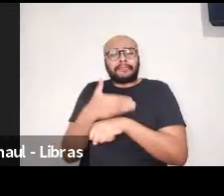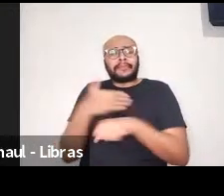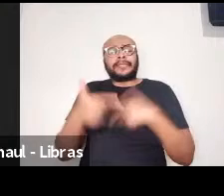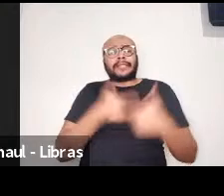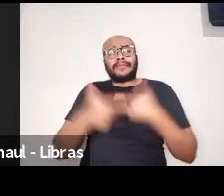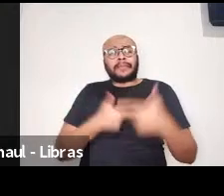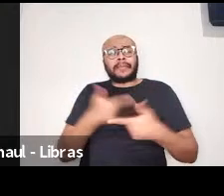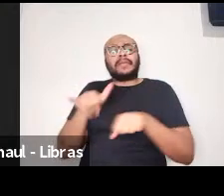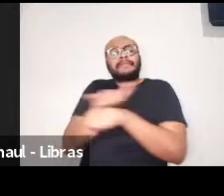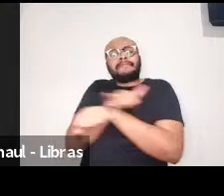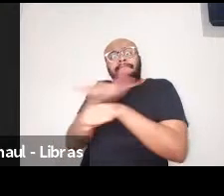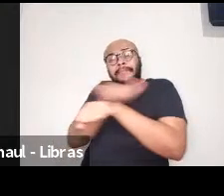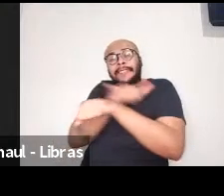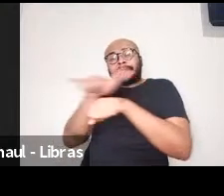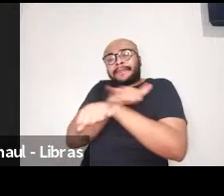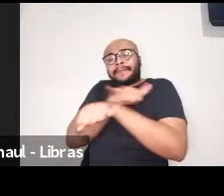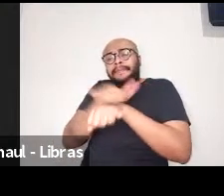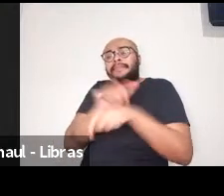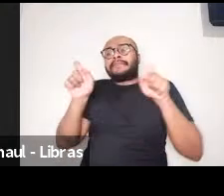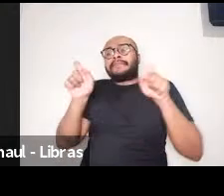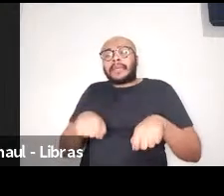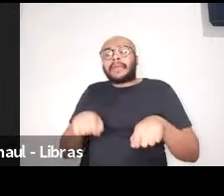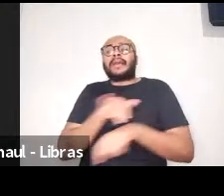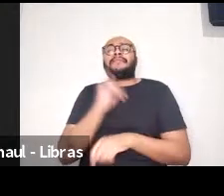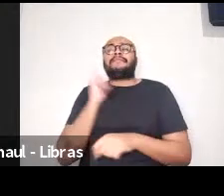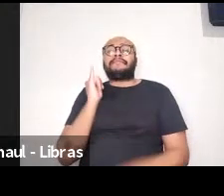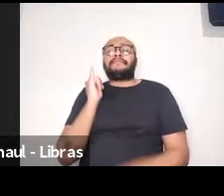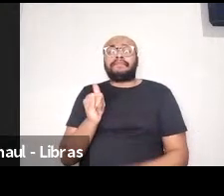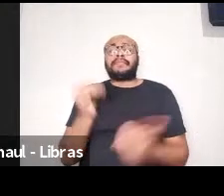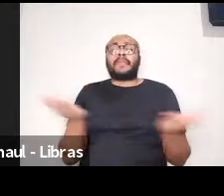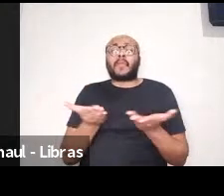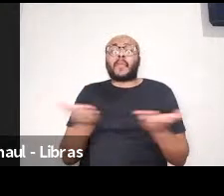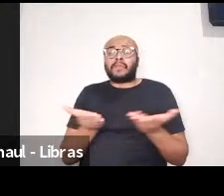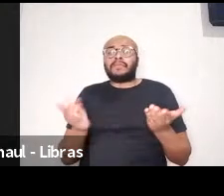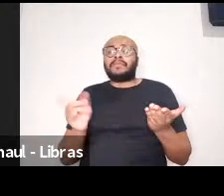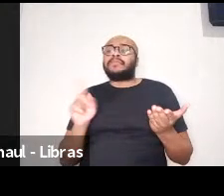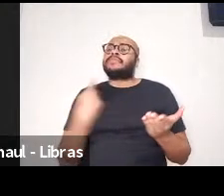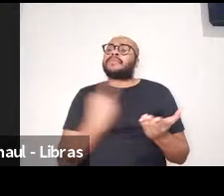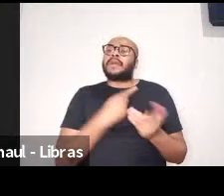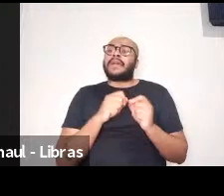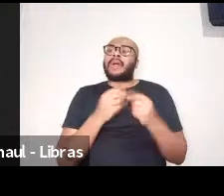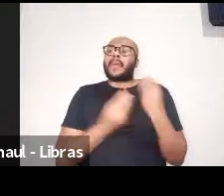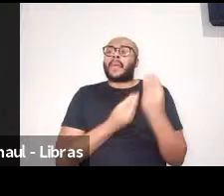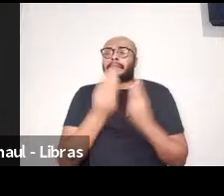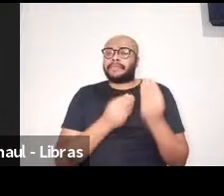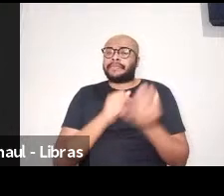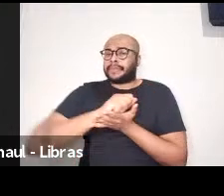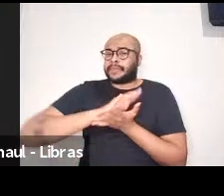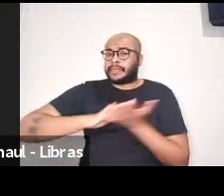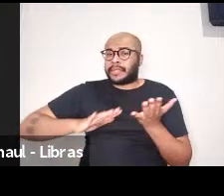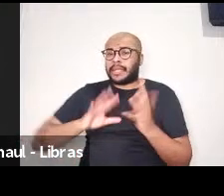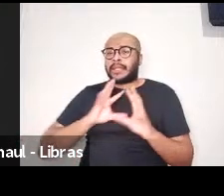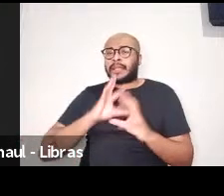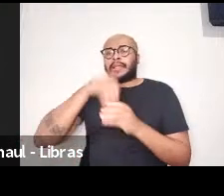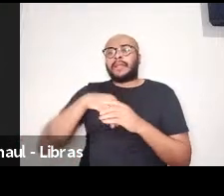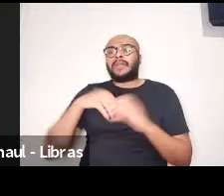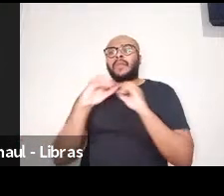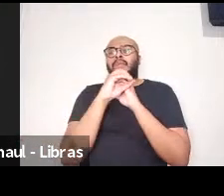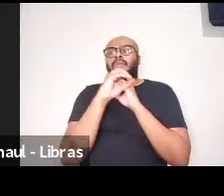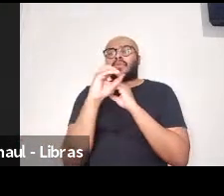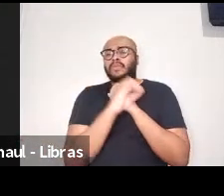estratégia. Dizer, então, que a gente hoje, é, faz essa atividade no Zoom, com todos os